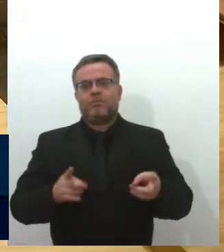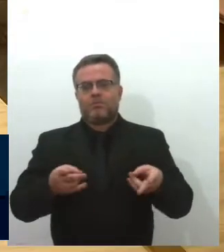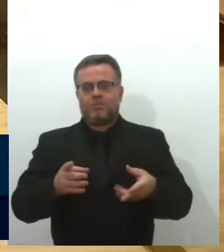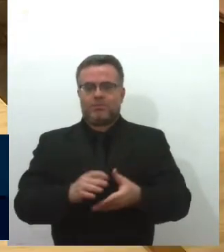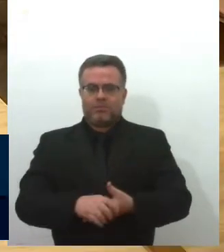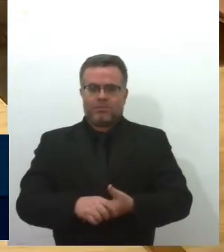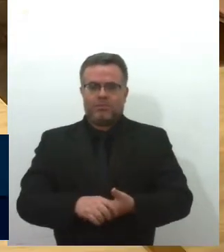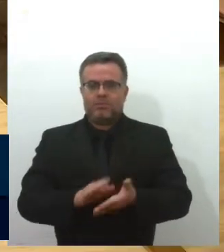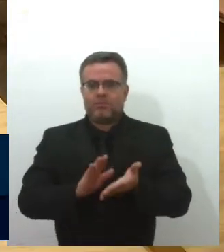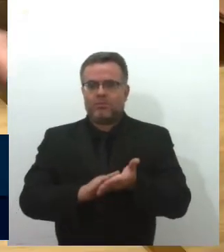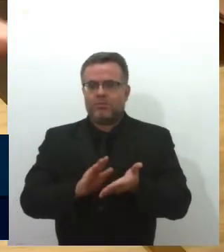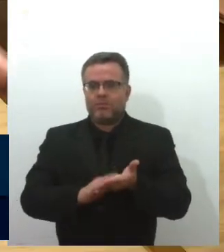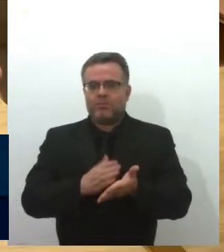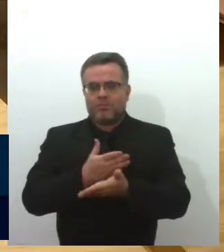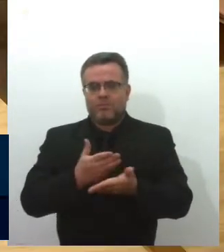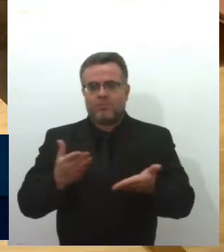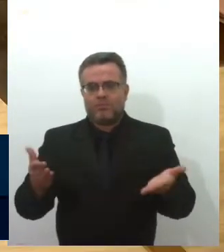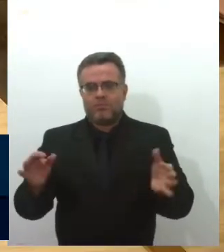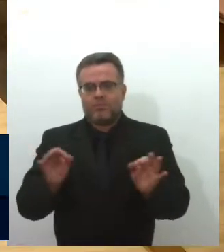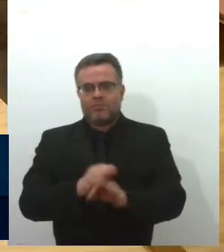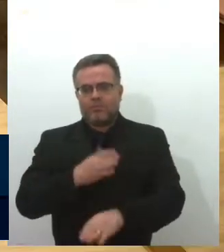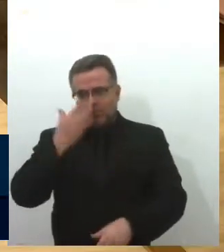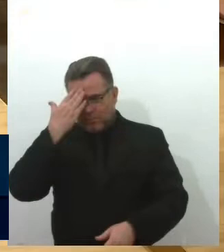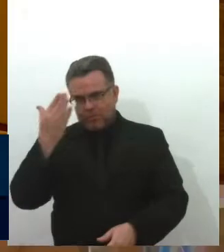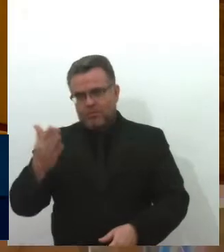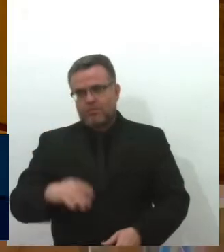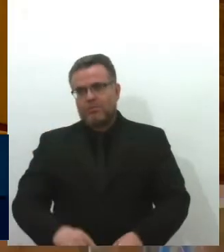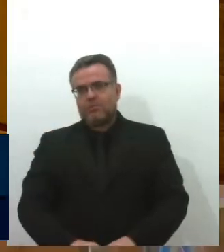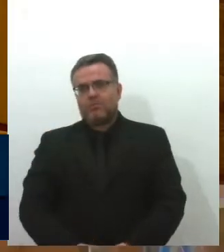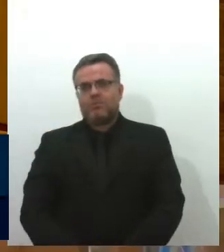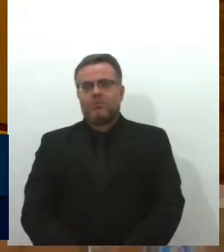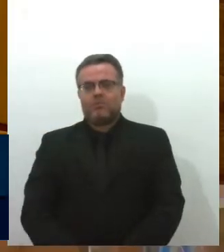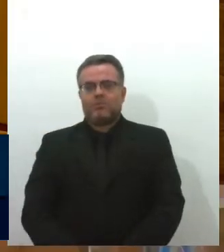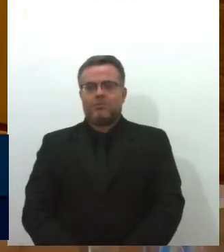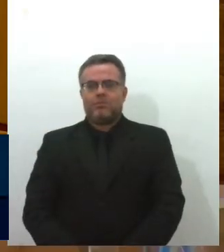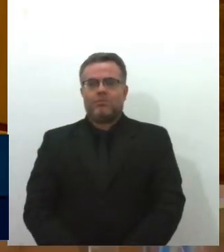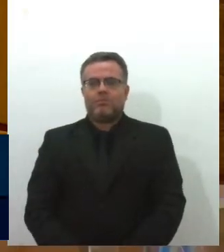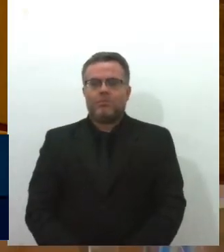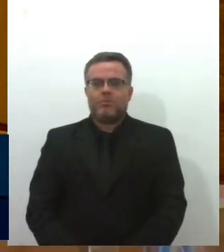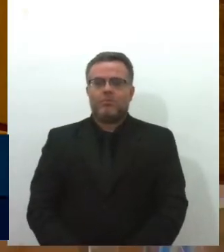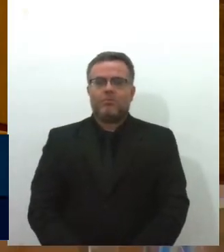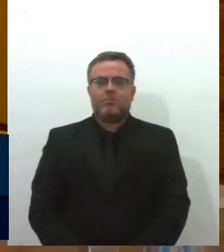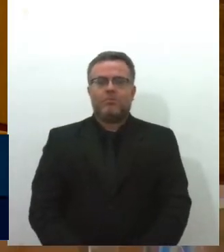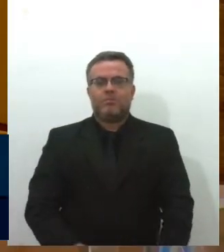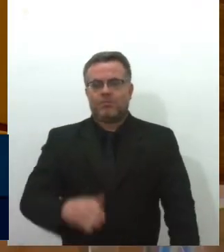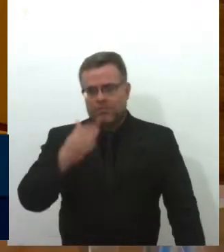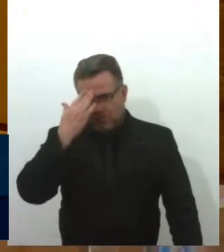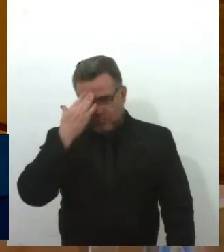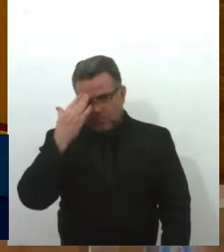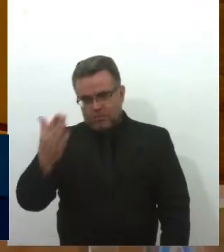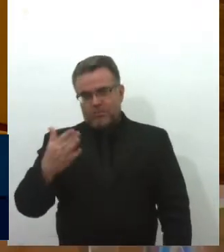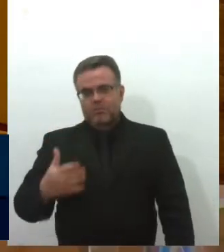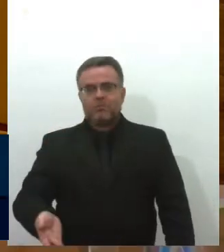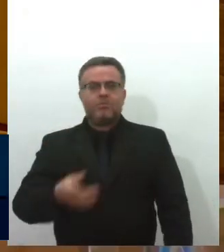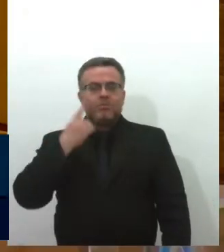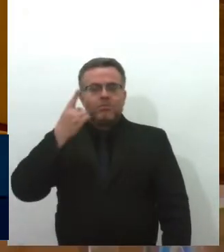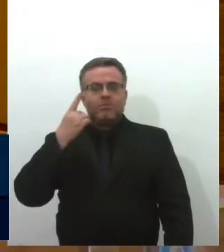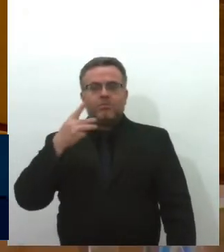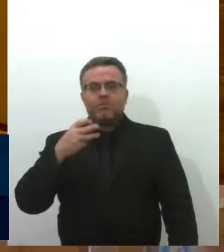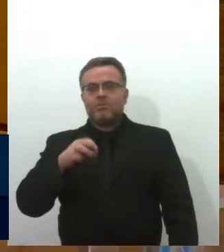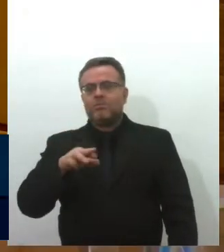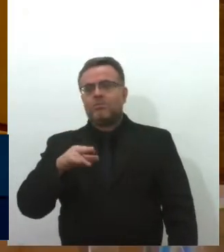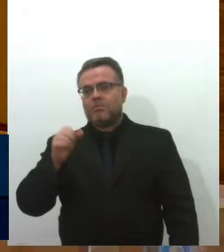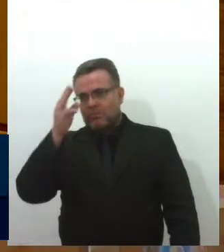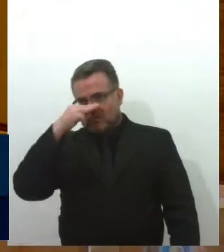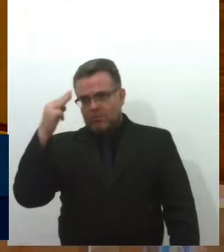Parabéns a todos os envolvidos. Muito obrigada. Agradeço a deputada Maria, sempre,